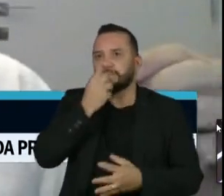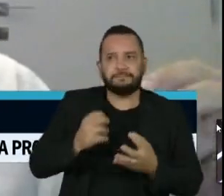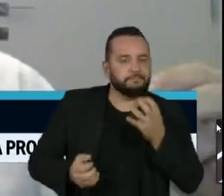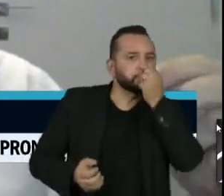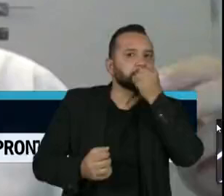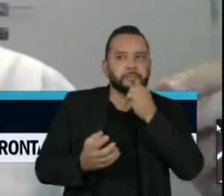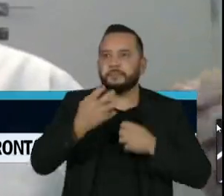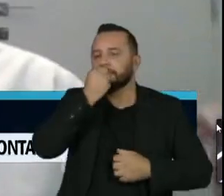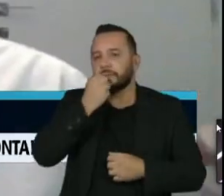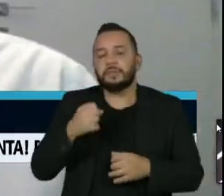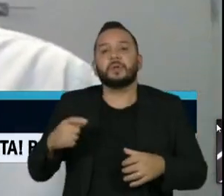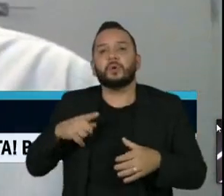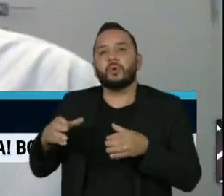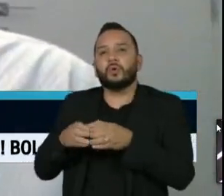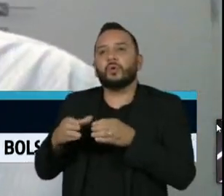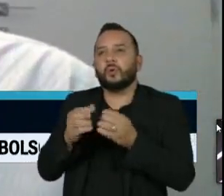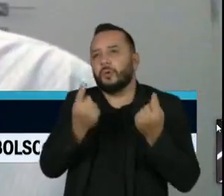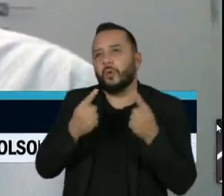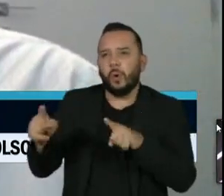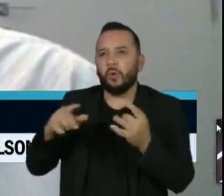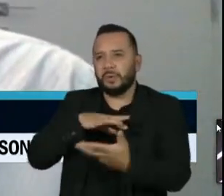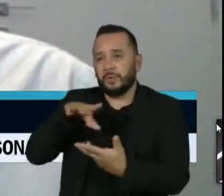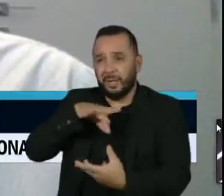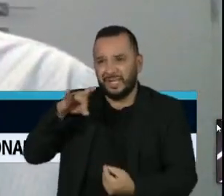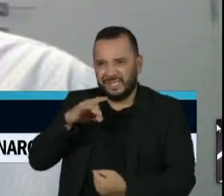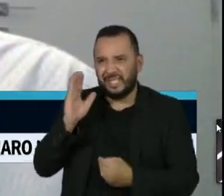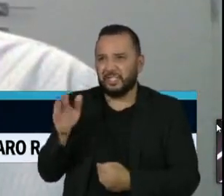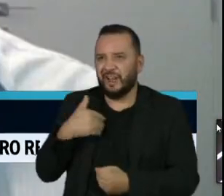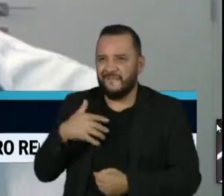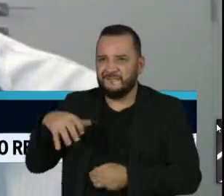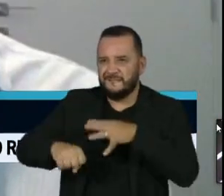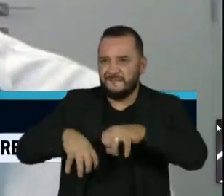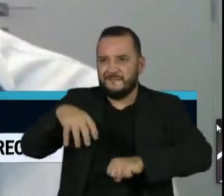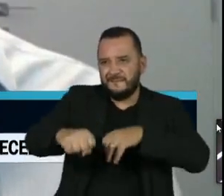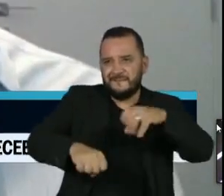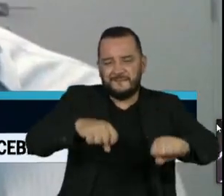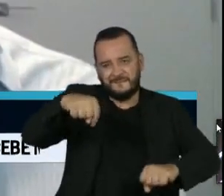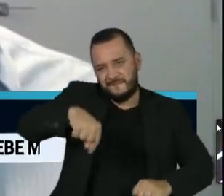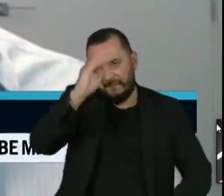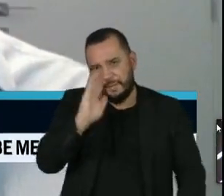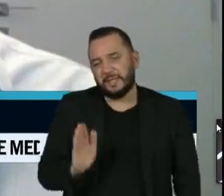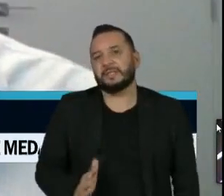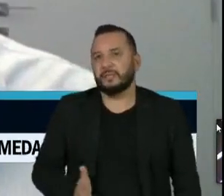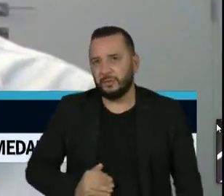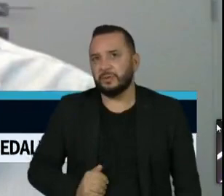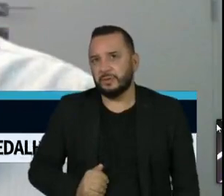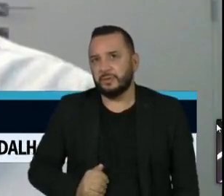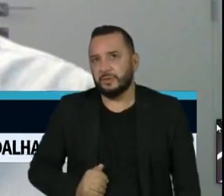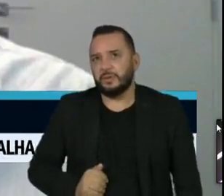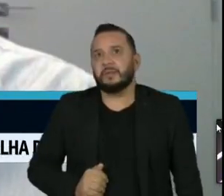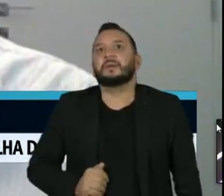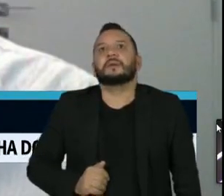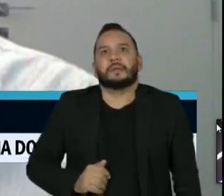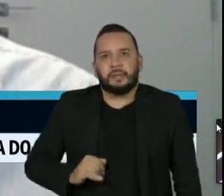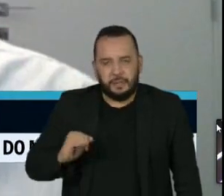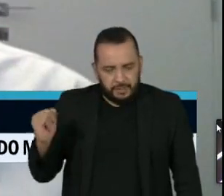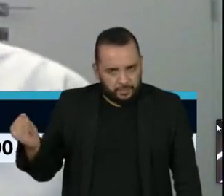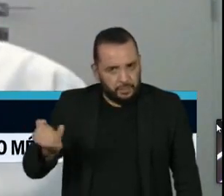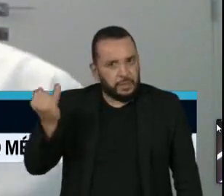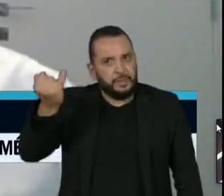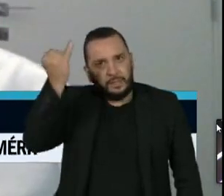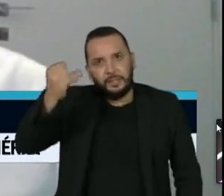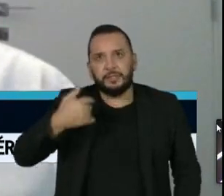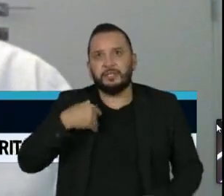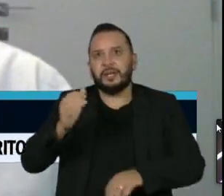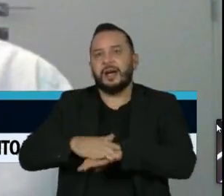forças antidemocráticas vêm ganhando espaço nesse país, e nesse sentido é muito importante iniciativas de